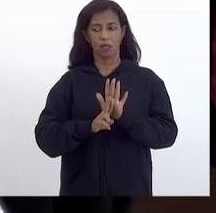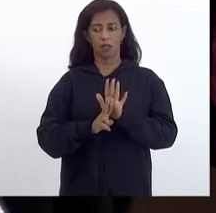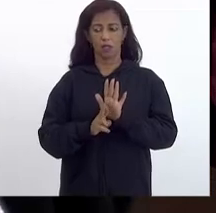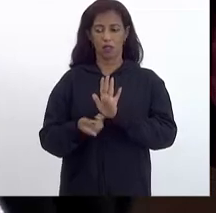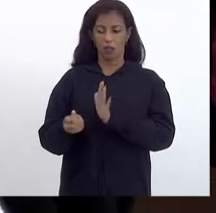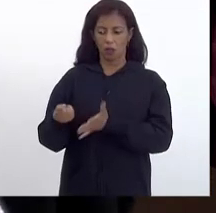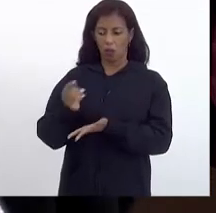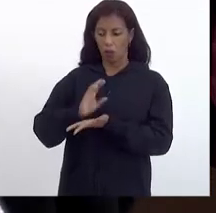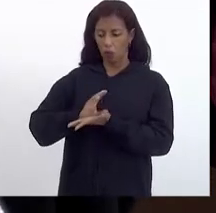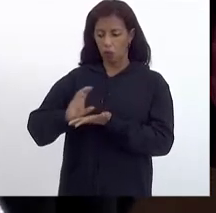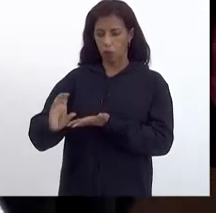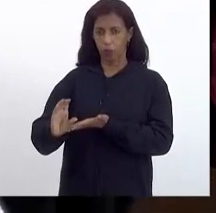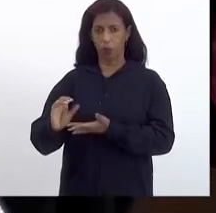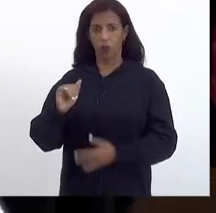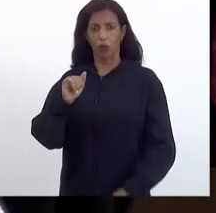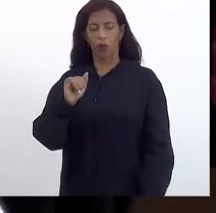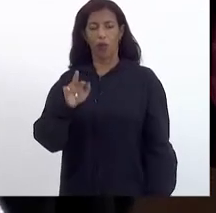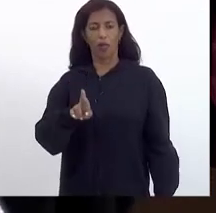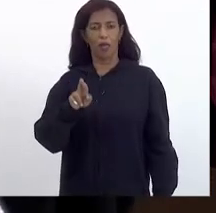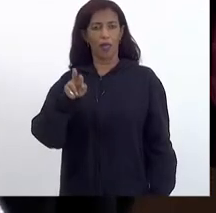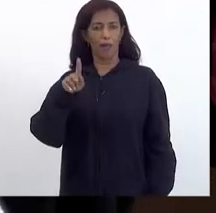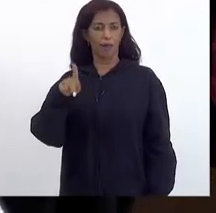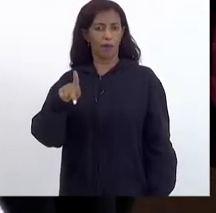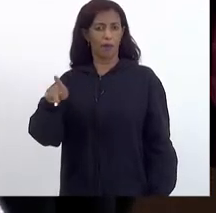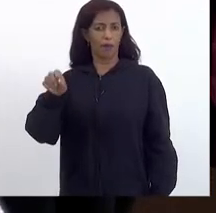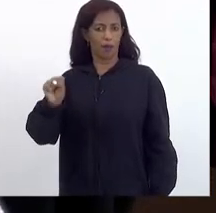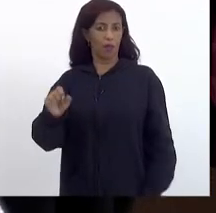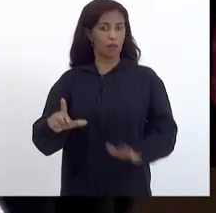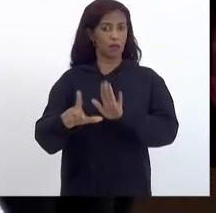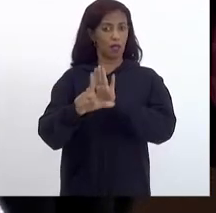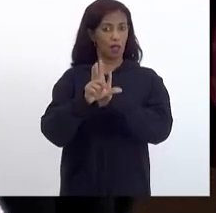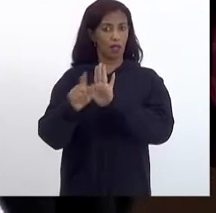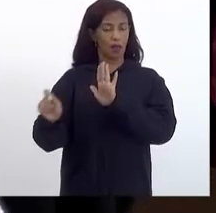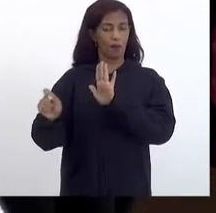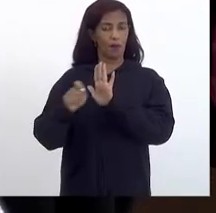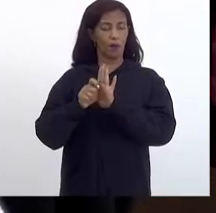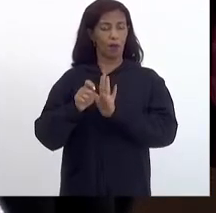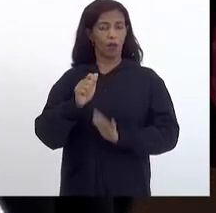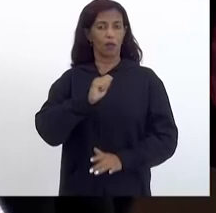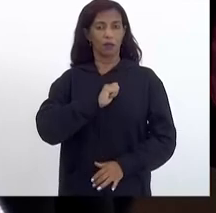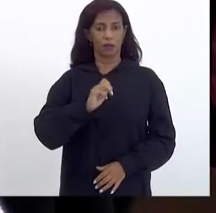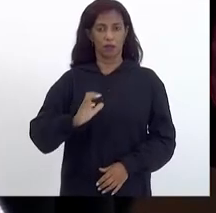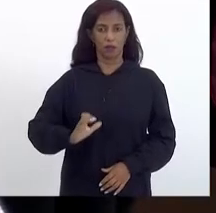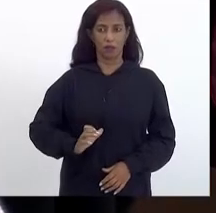custeio do déficit setorial do RPPS. É aquela lei de autoria do deputado André